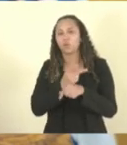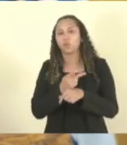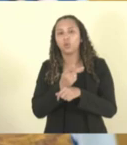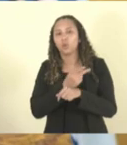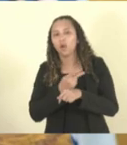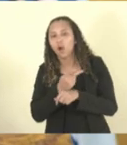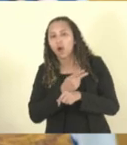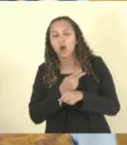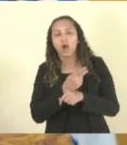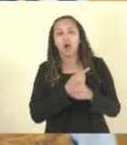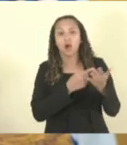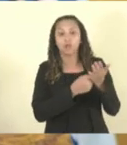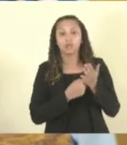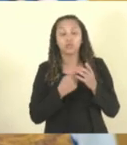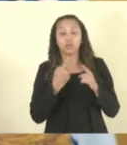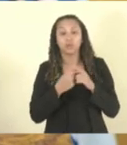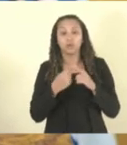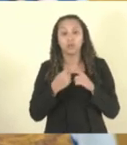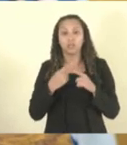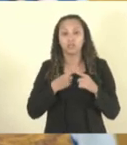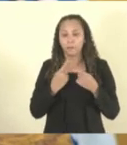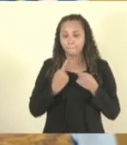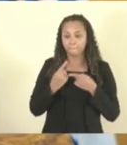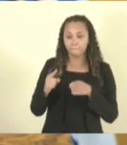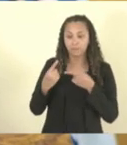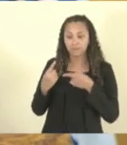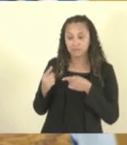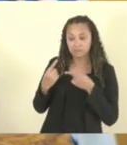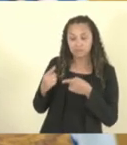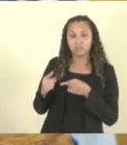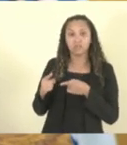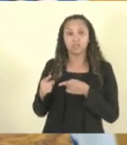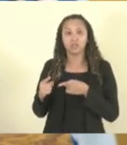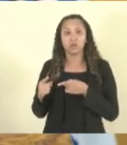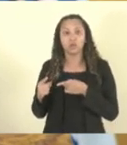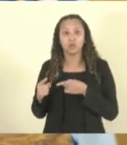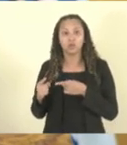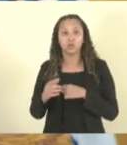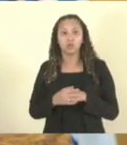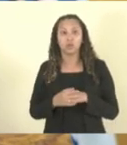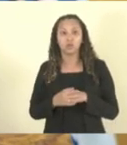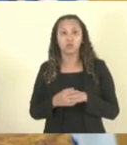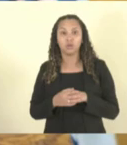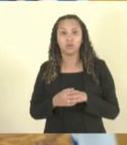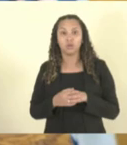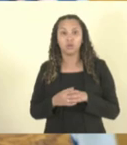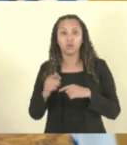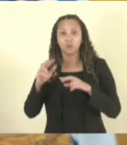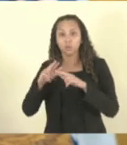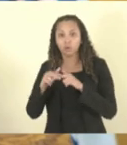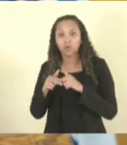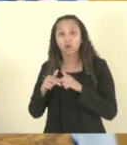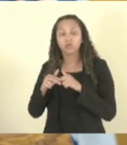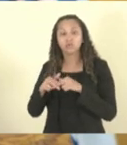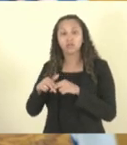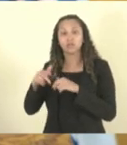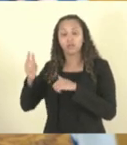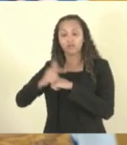estava sendo perseguida. vejam, senhores e senhores, pelo cargo que exercia deputado Amazinho dos Anjos.